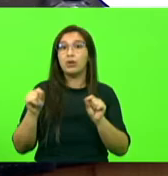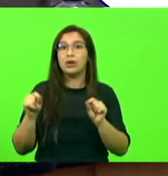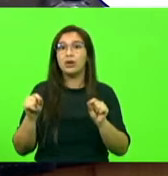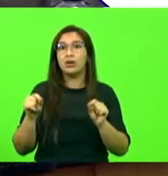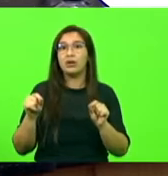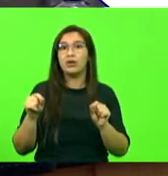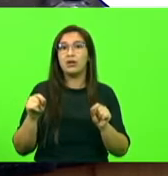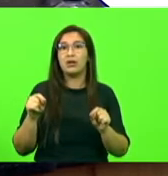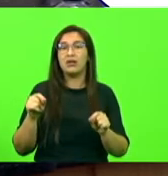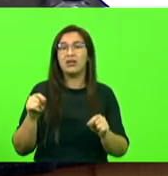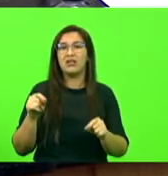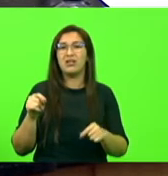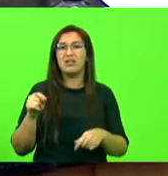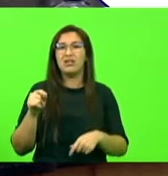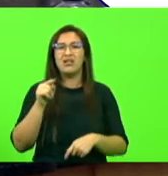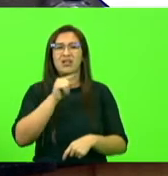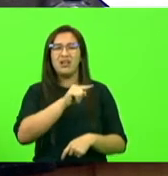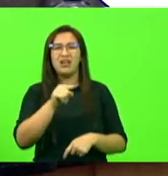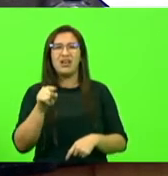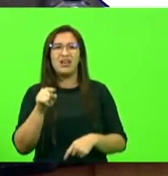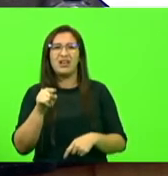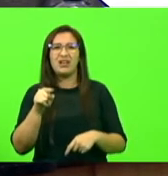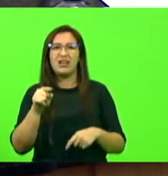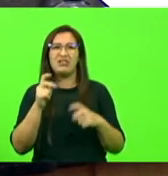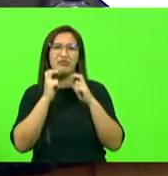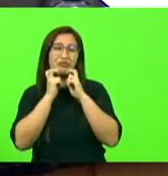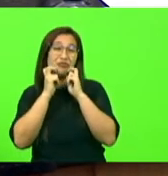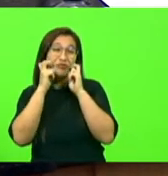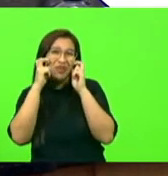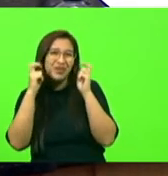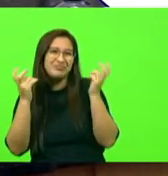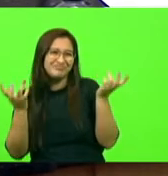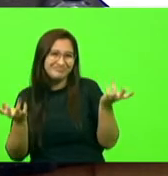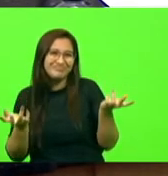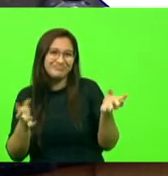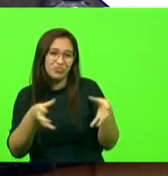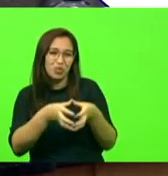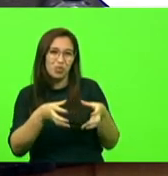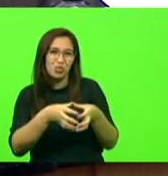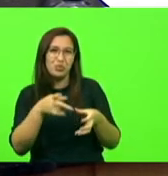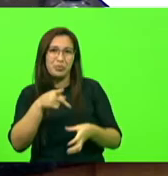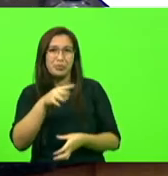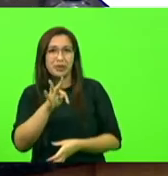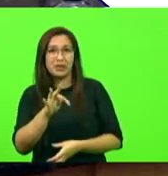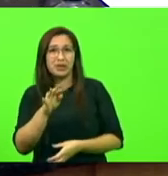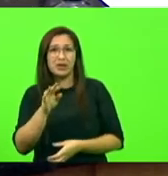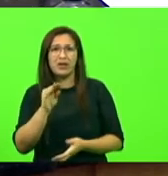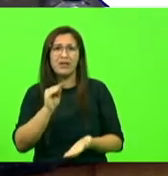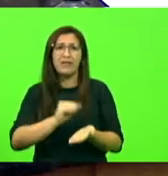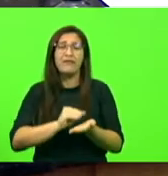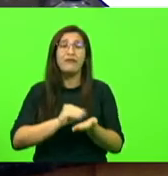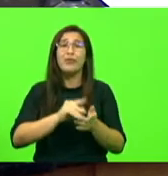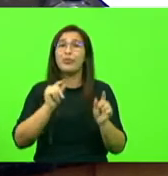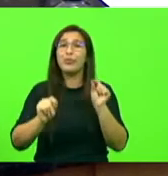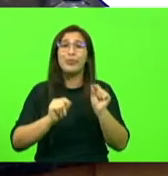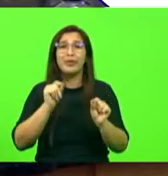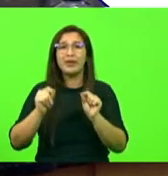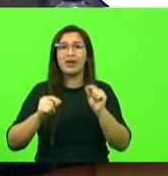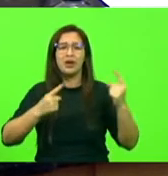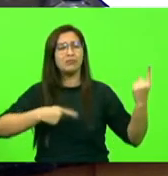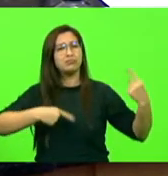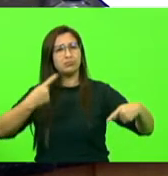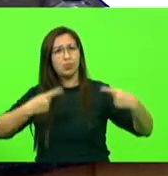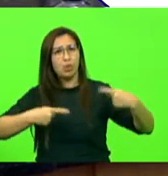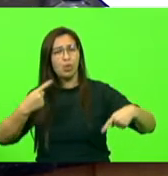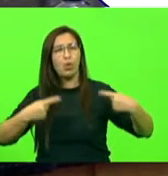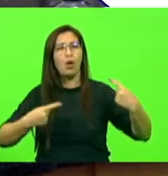constrangido. Então, é até, inusitado e, de certa forma, faz até falta para o bom debate aqui no parlamento, nós termos um